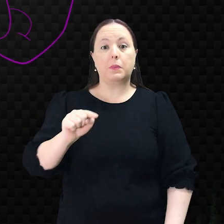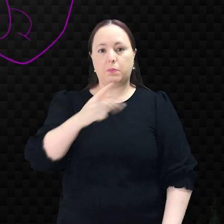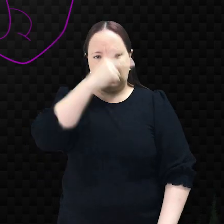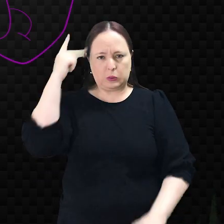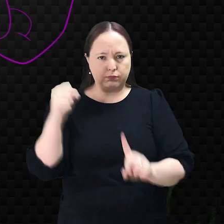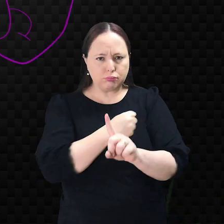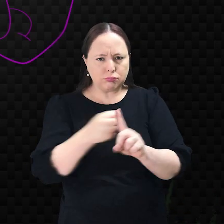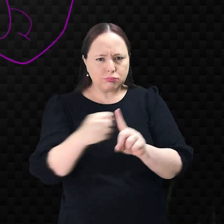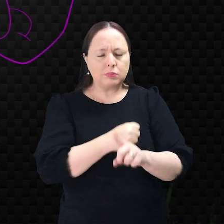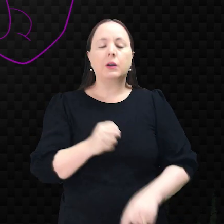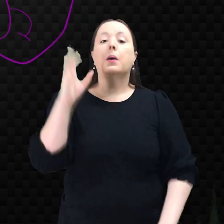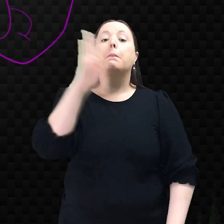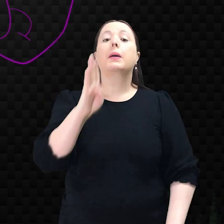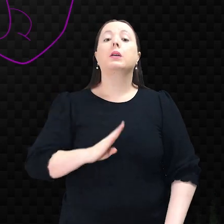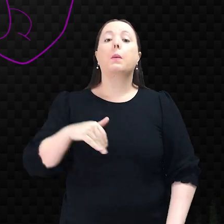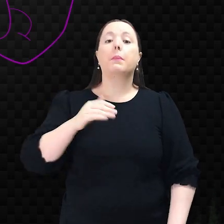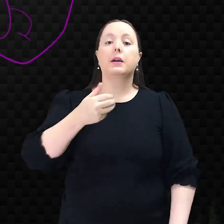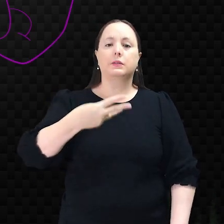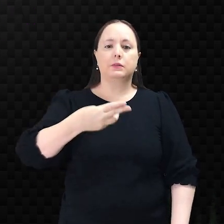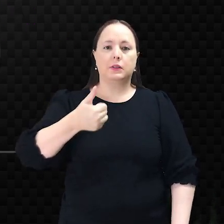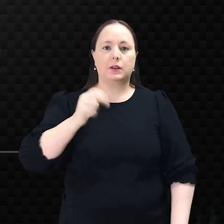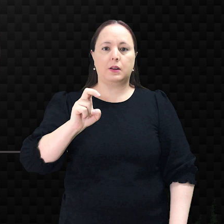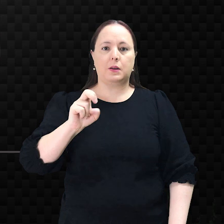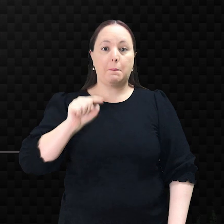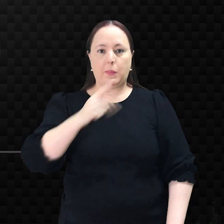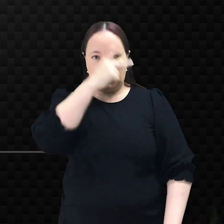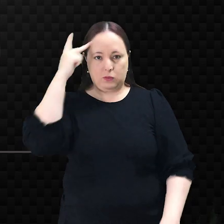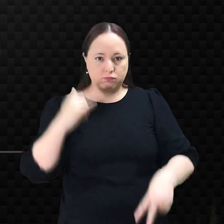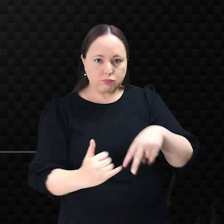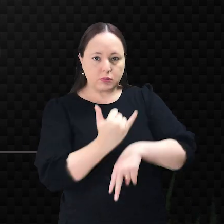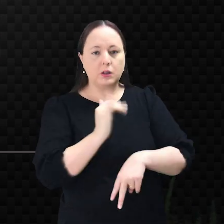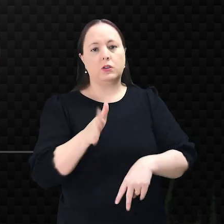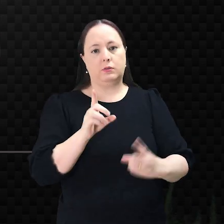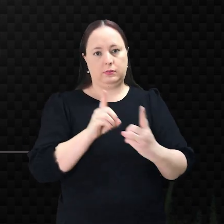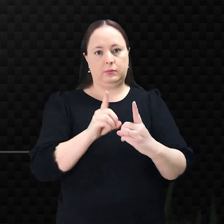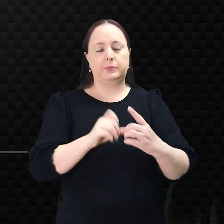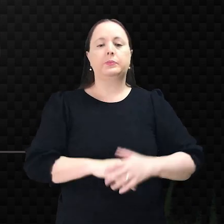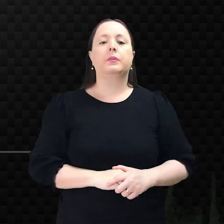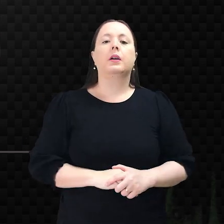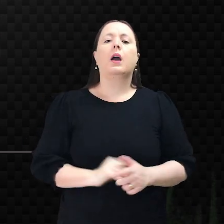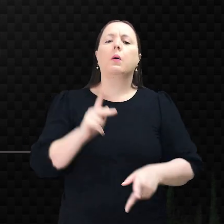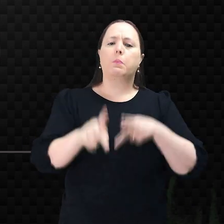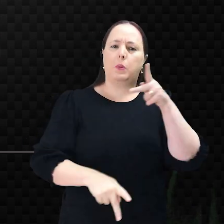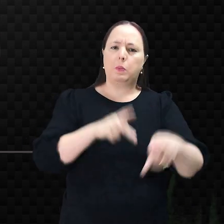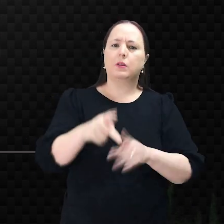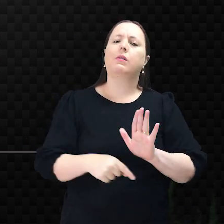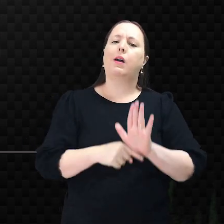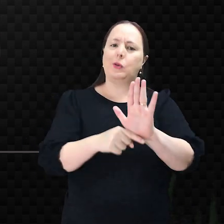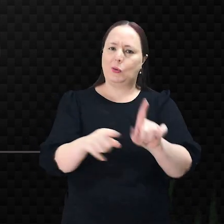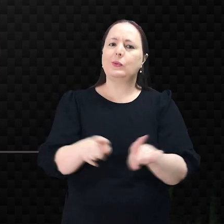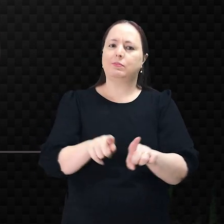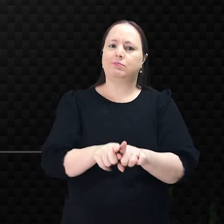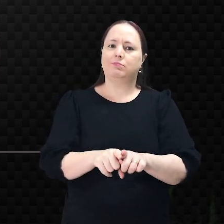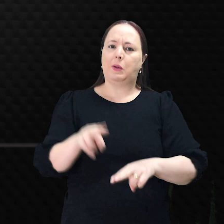Em todo o país, mais de 315 mil vítimas foram atendidas. A população também contribuiu para o sucesso dessas